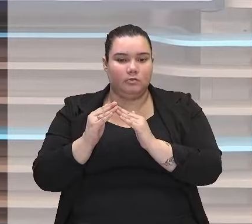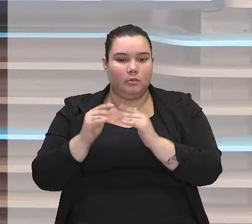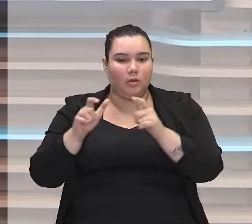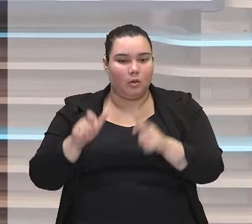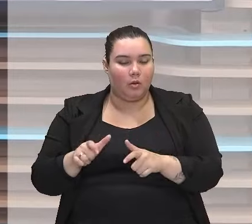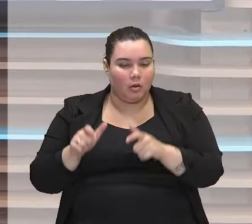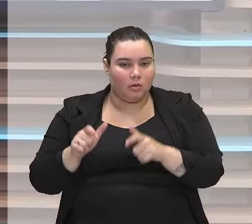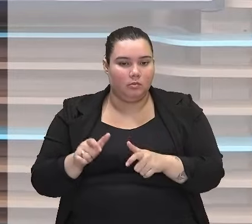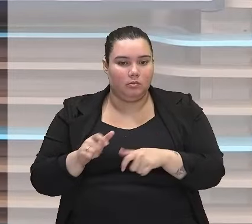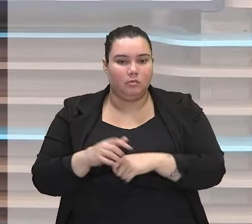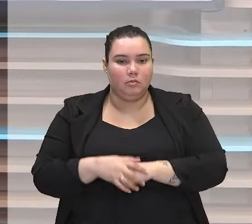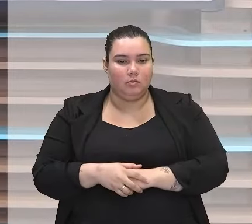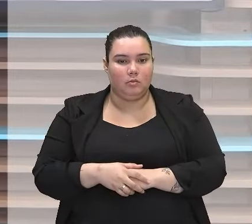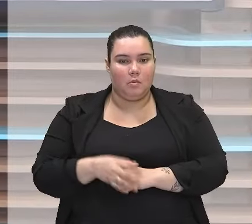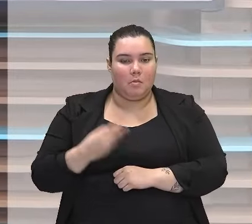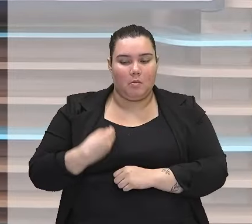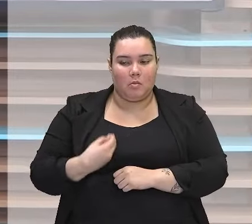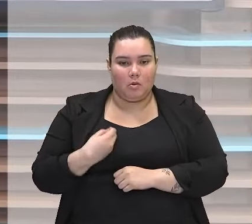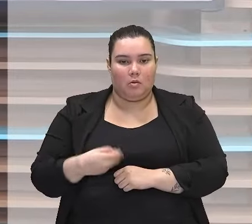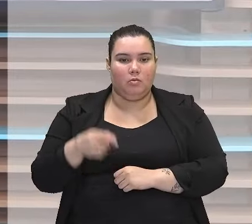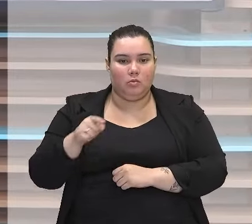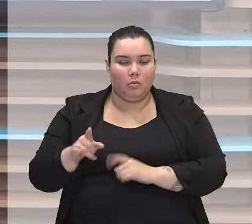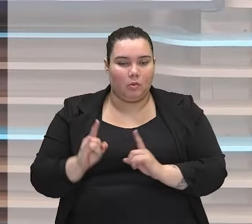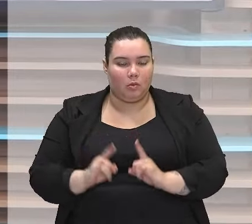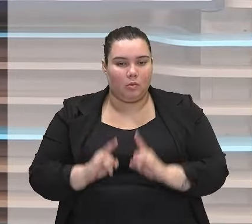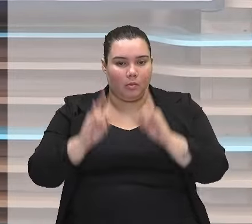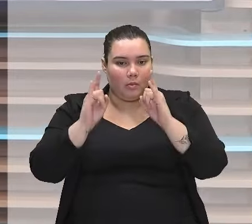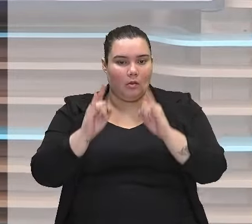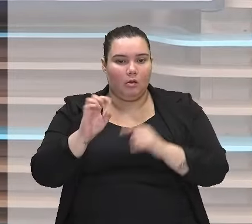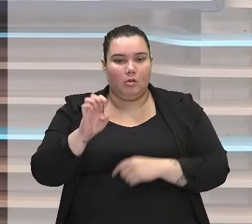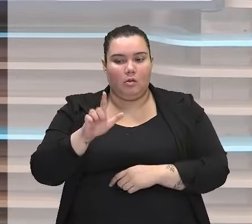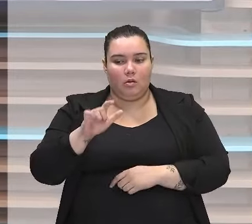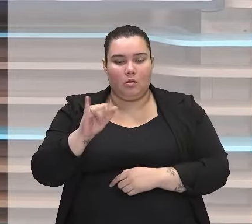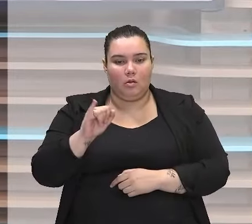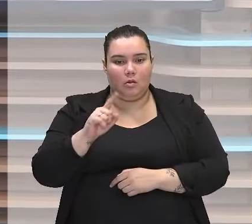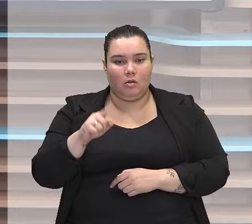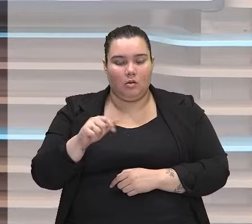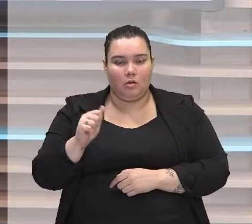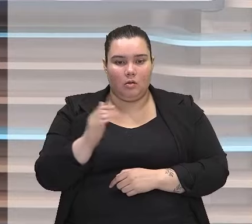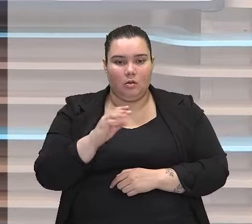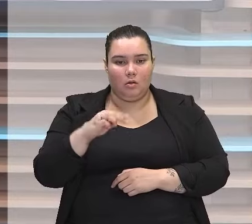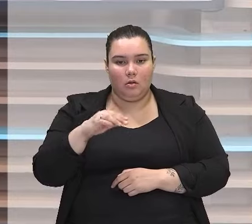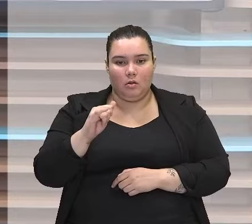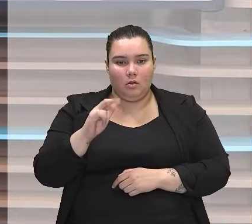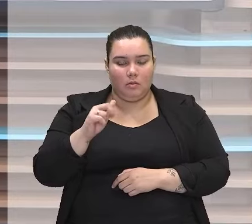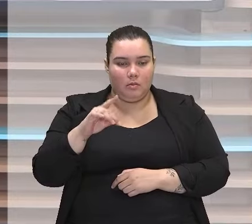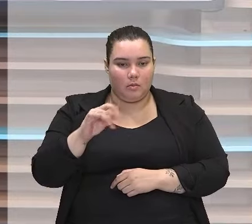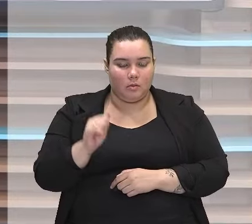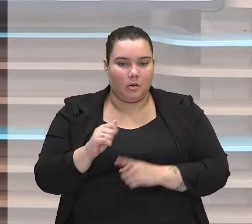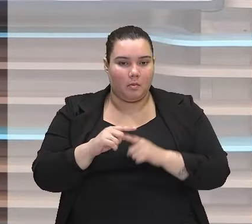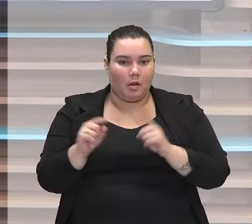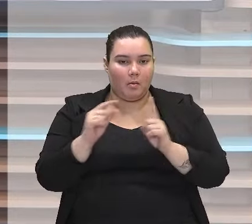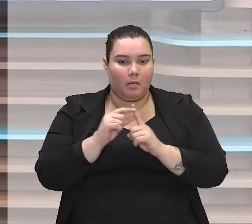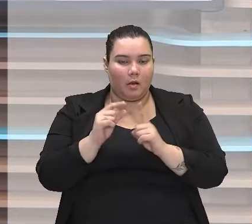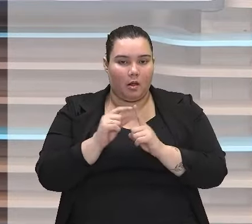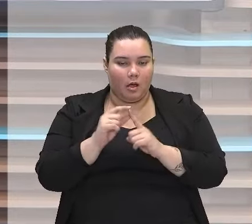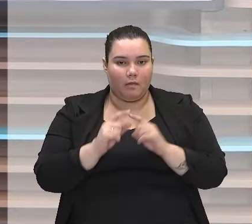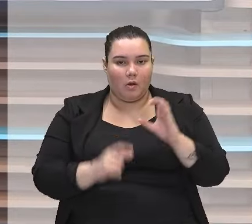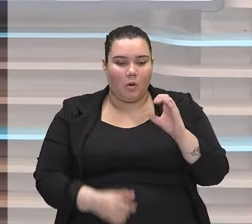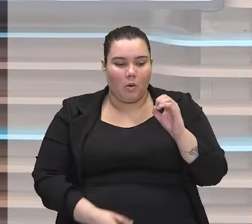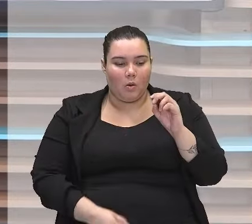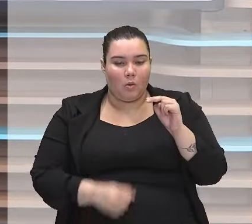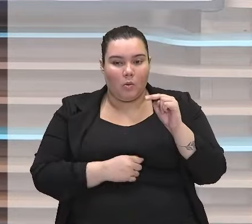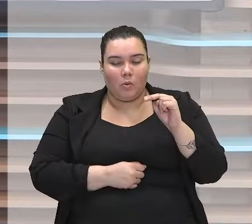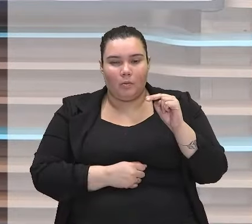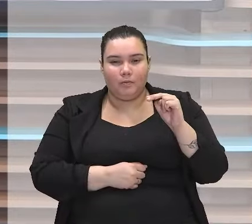ideia de moro no condomínio Elisa Miranda. Mas, a palavra condomínio apareceu escrita aqui? Não.